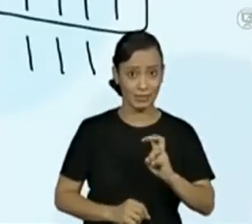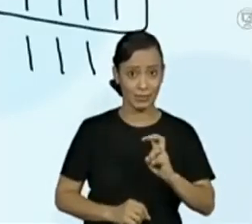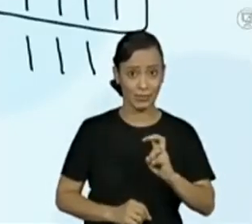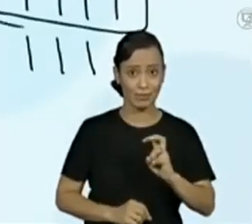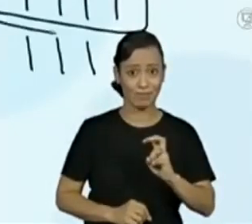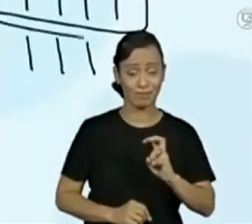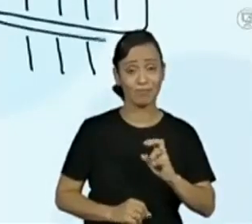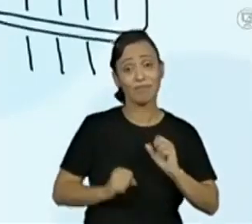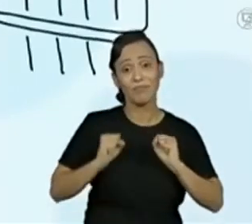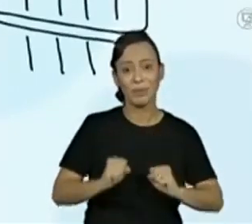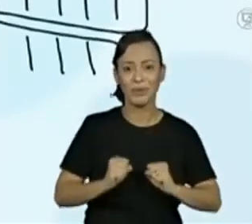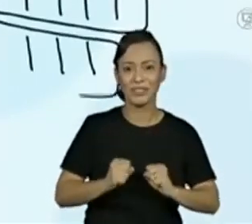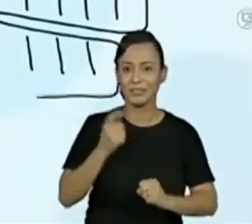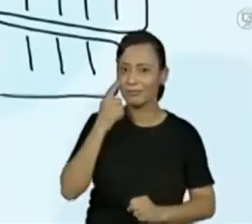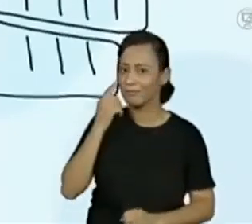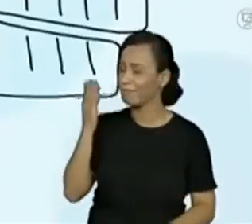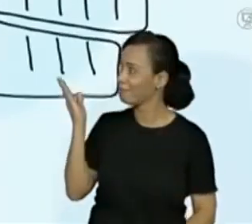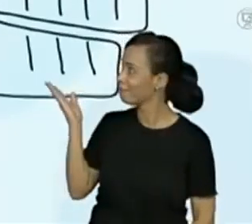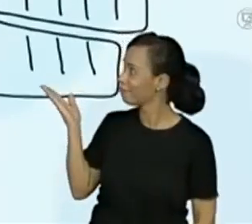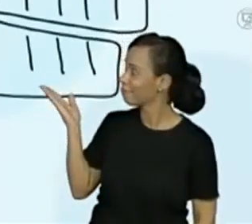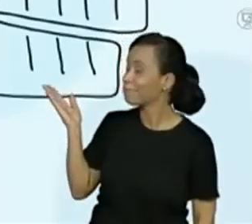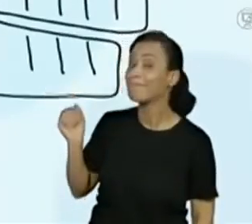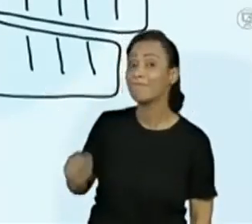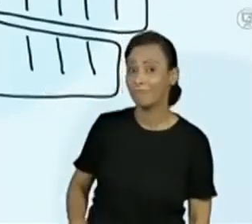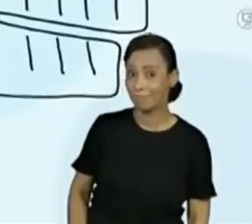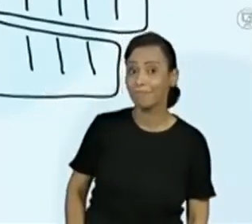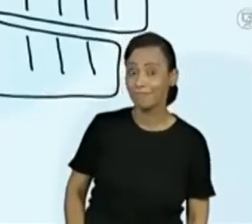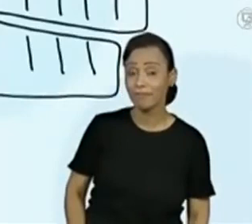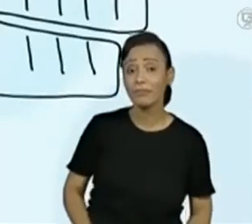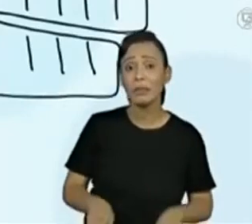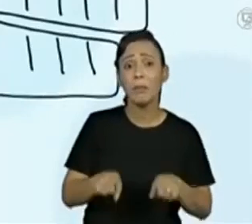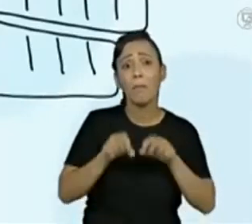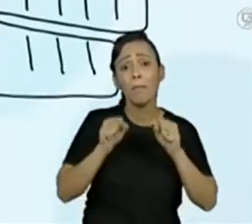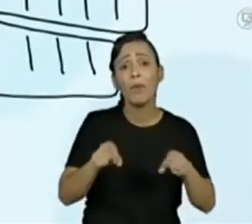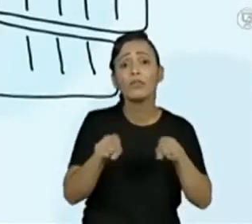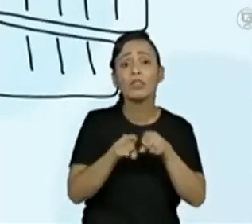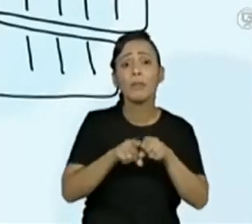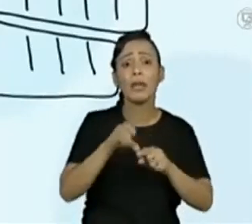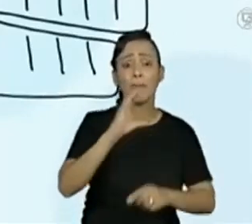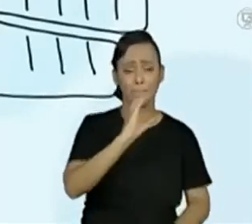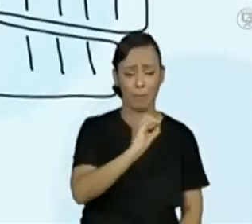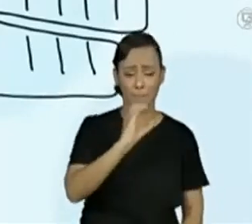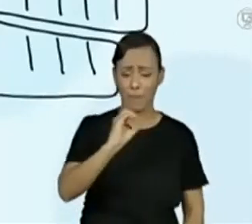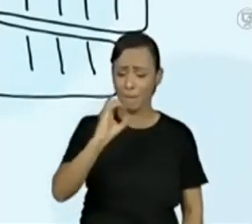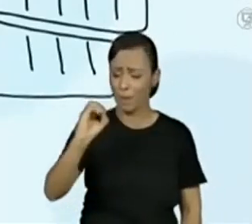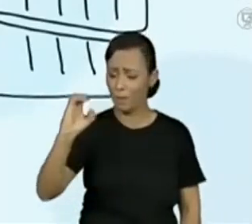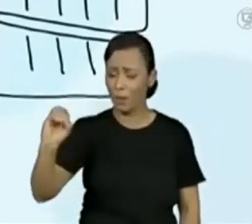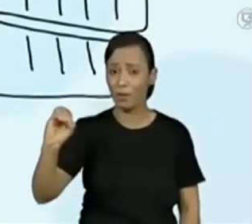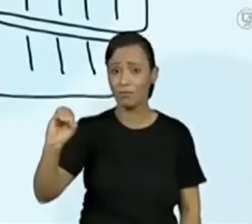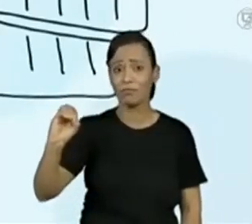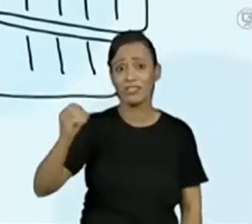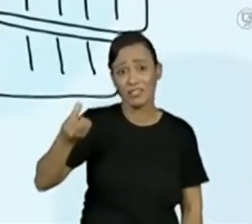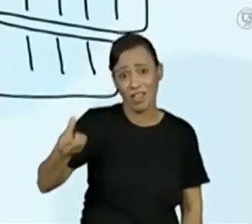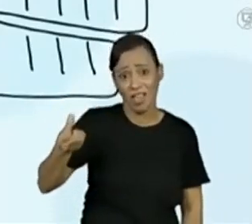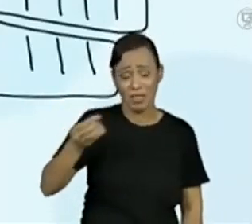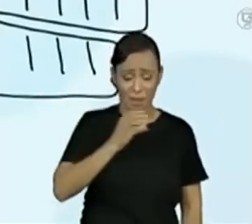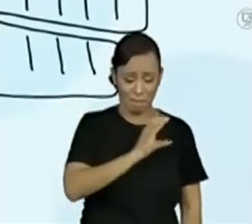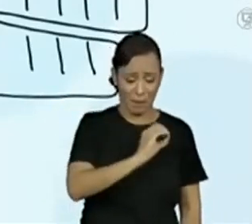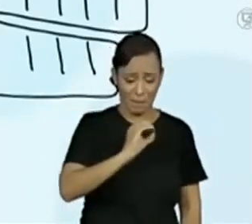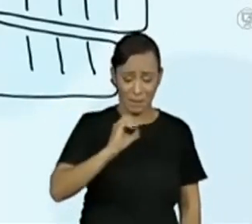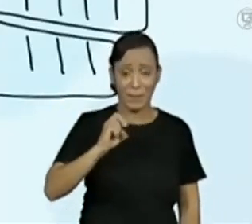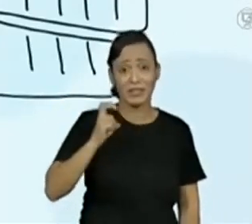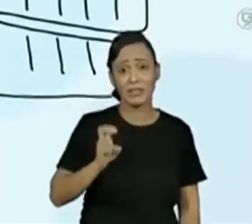desenho, Pro. Olha lá. Isso. Coloco bolinha ali dentro, se eu não tenho o dado, coloco bolinha, coloco o